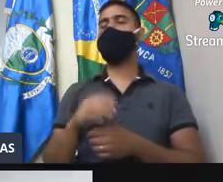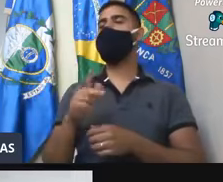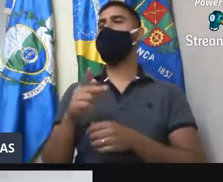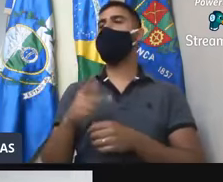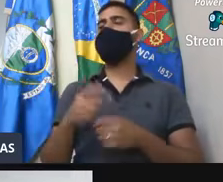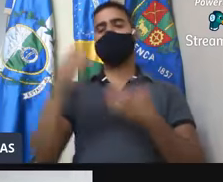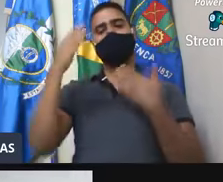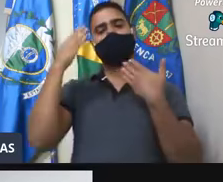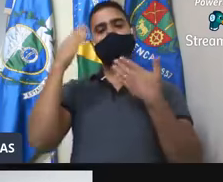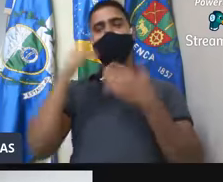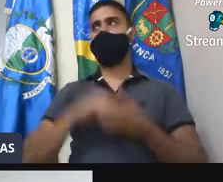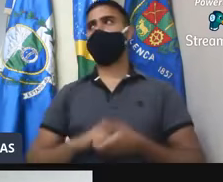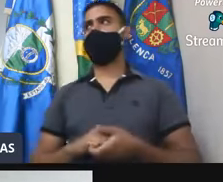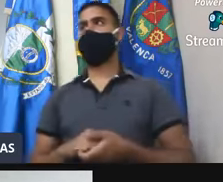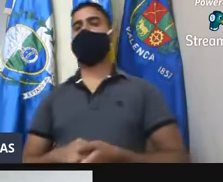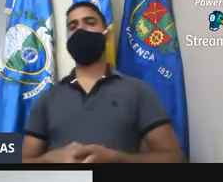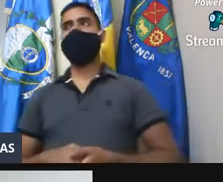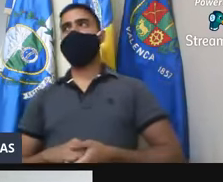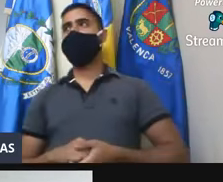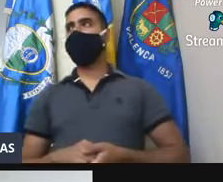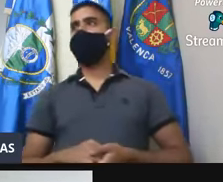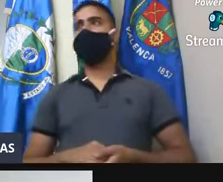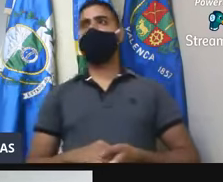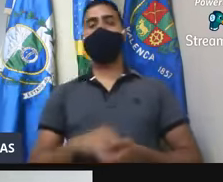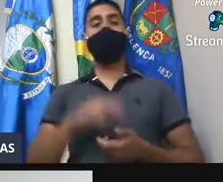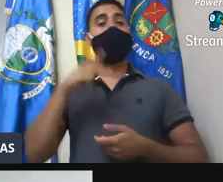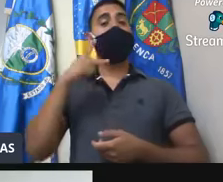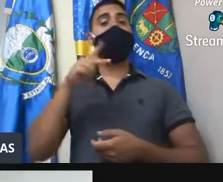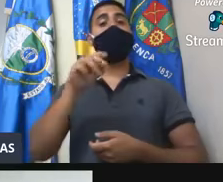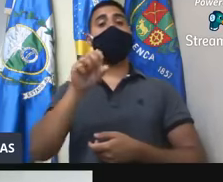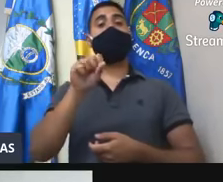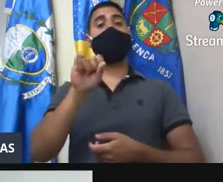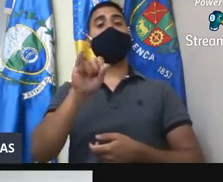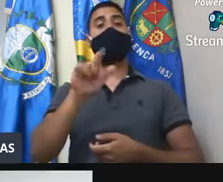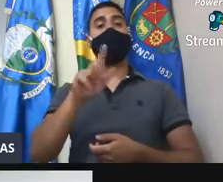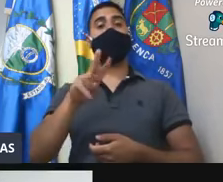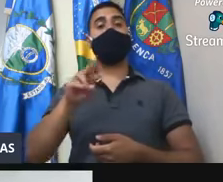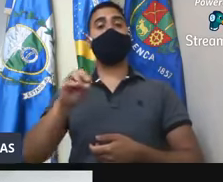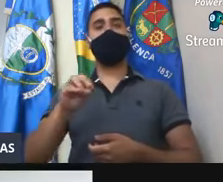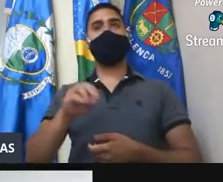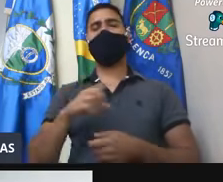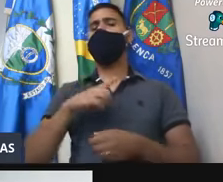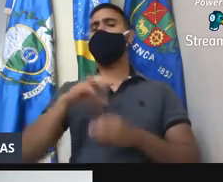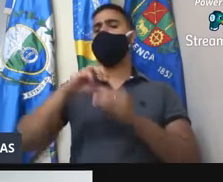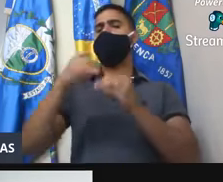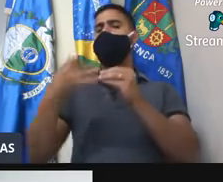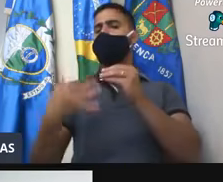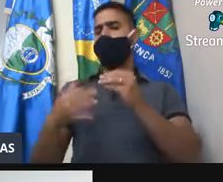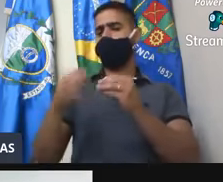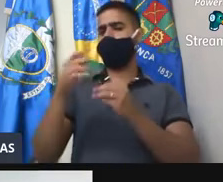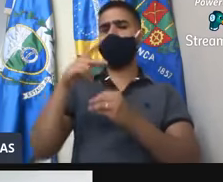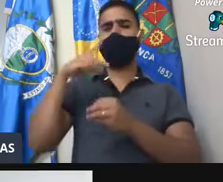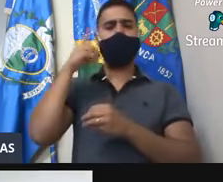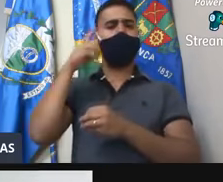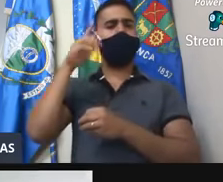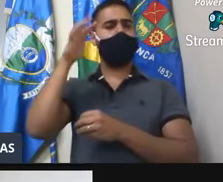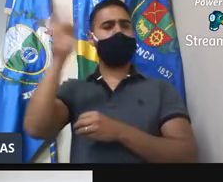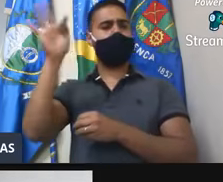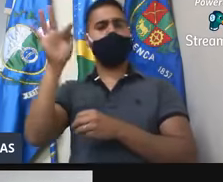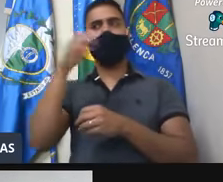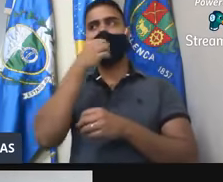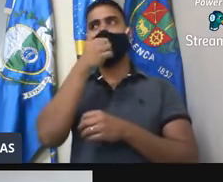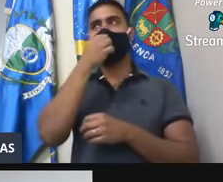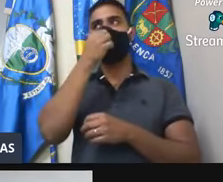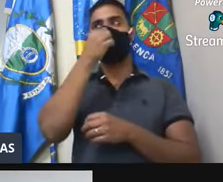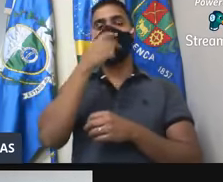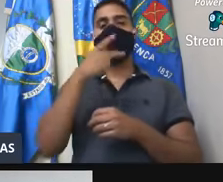nossos protestos em estima e consideração. Sala de sessões, 6 de agosto, vereador Silvio Graça. A justificativa que o deputado federal é um arrausado que